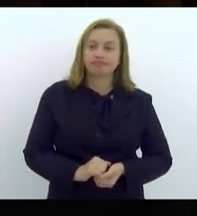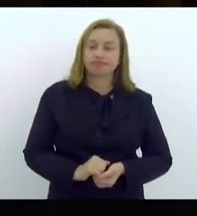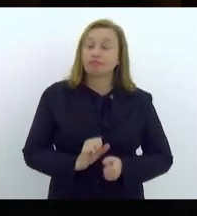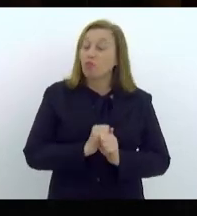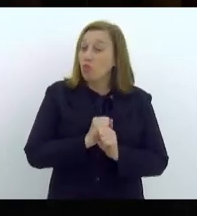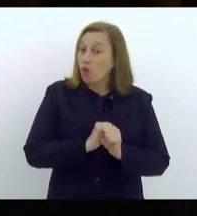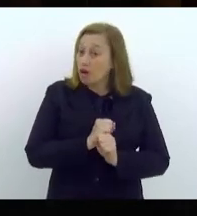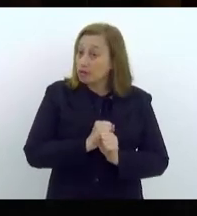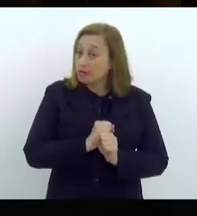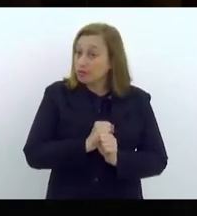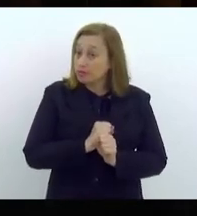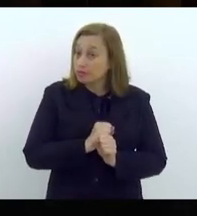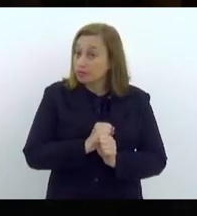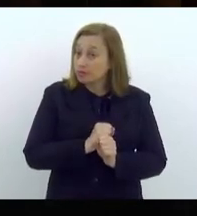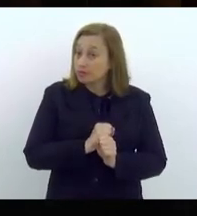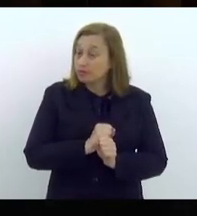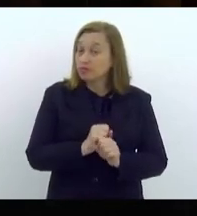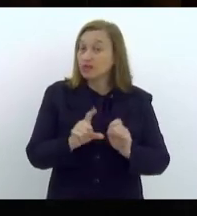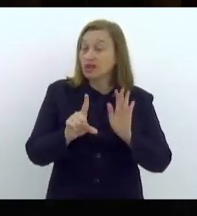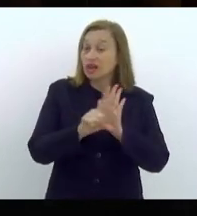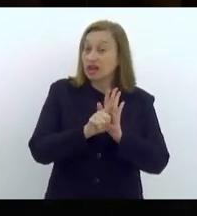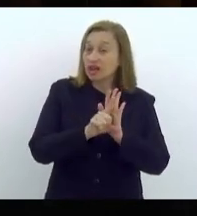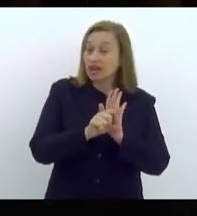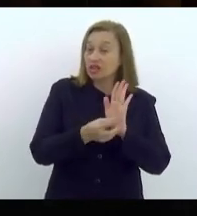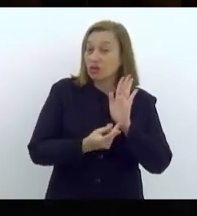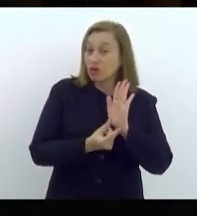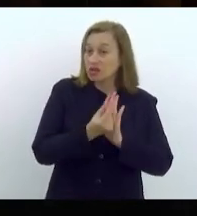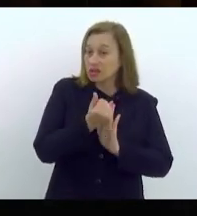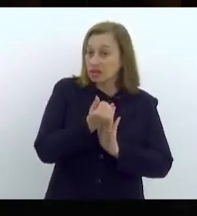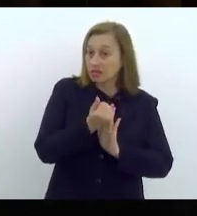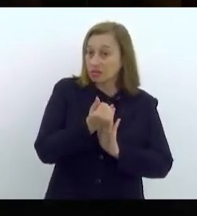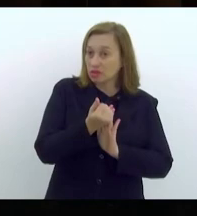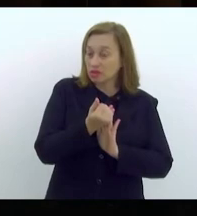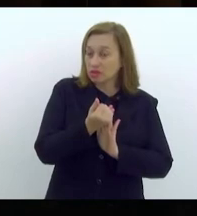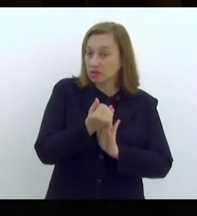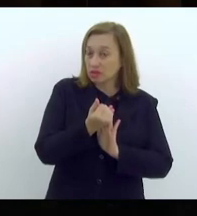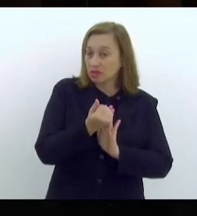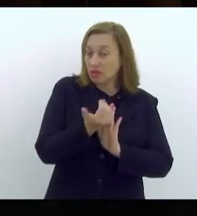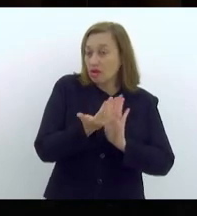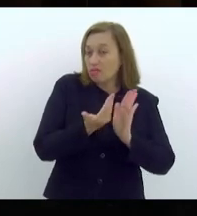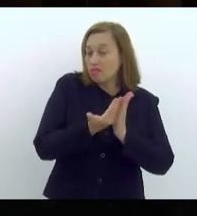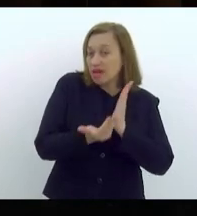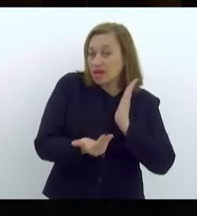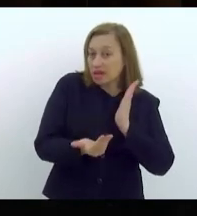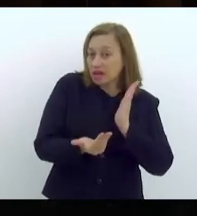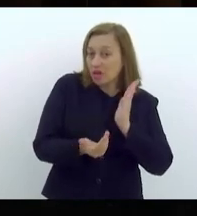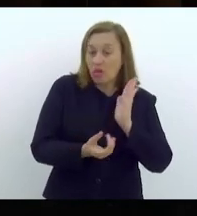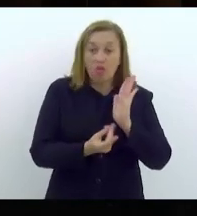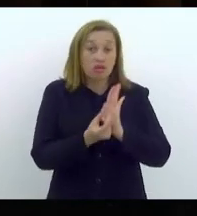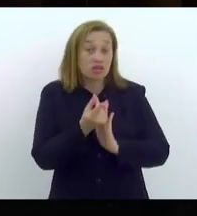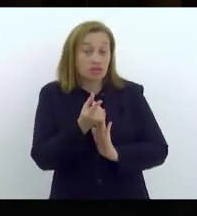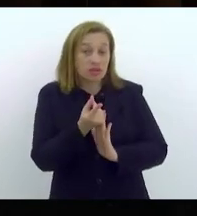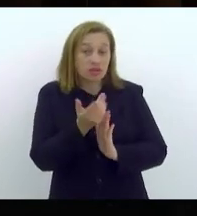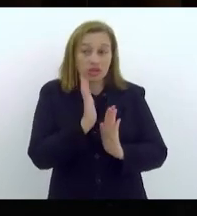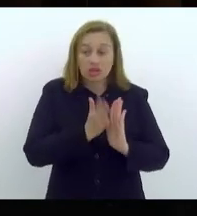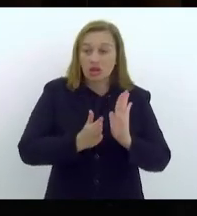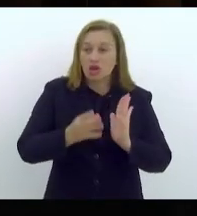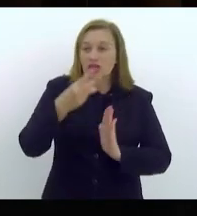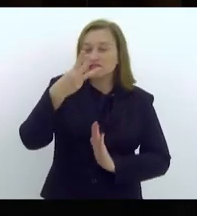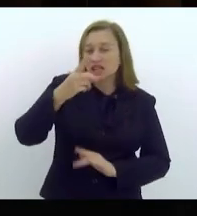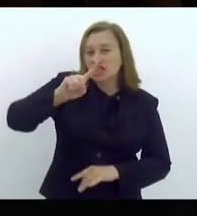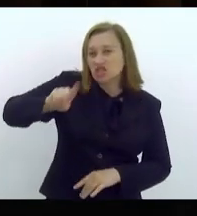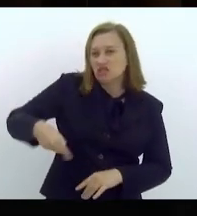um ano que a LOA trará um déficit orçamentário na ordem de 3